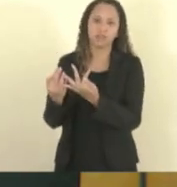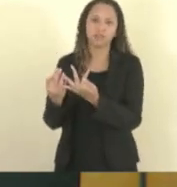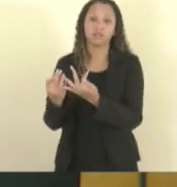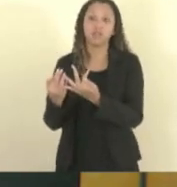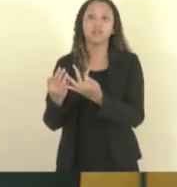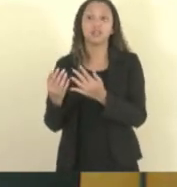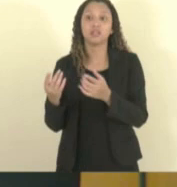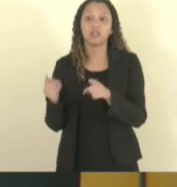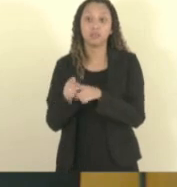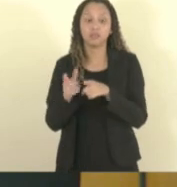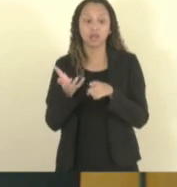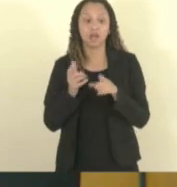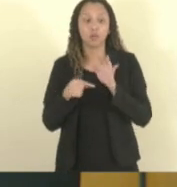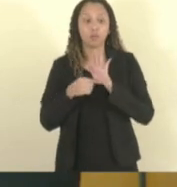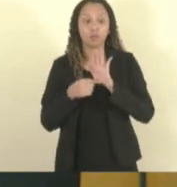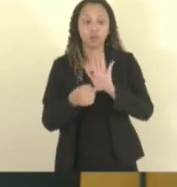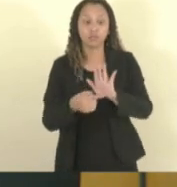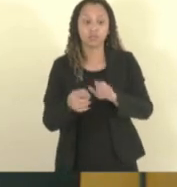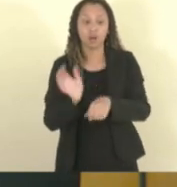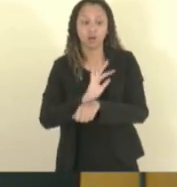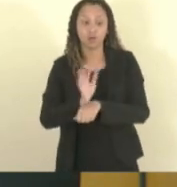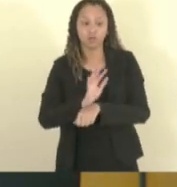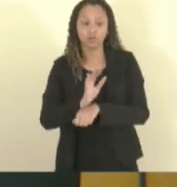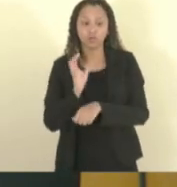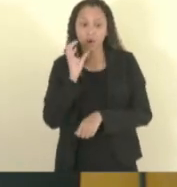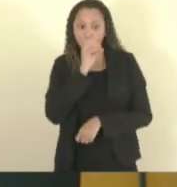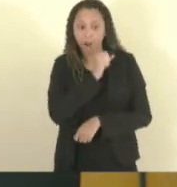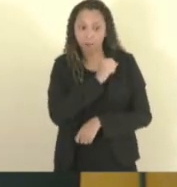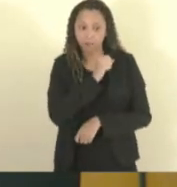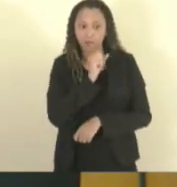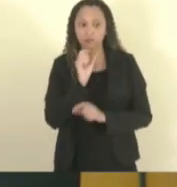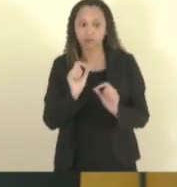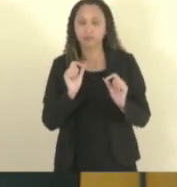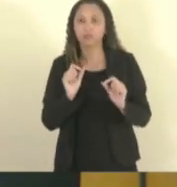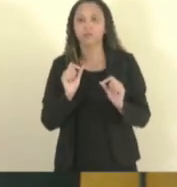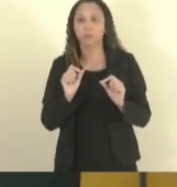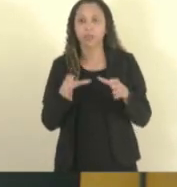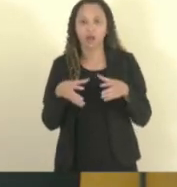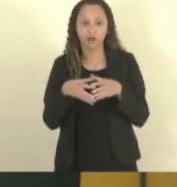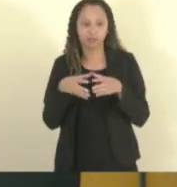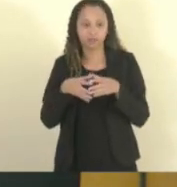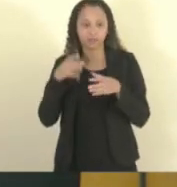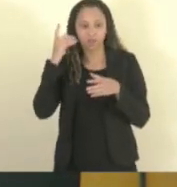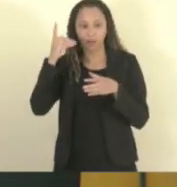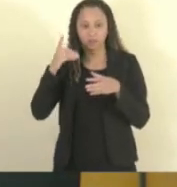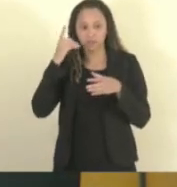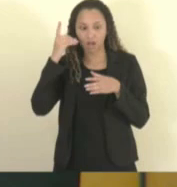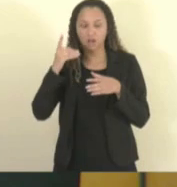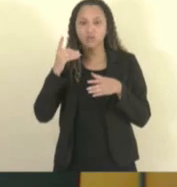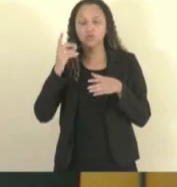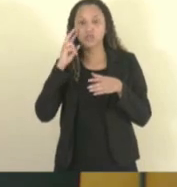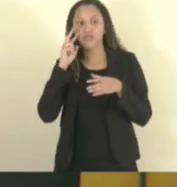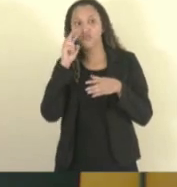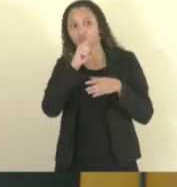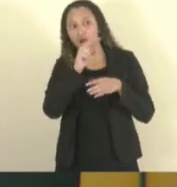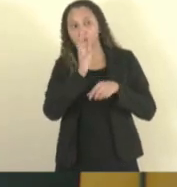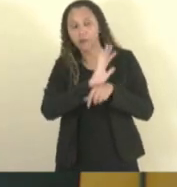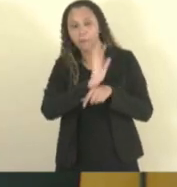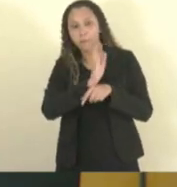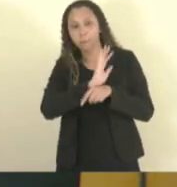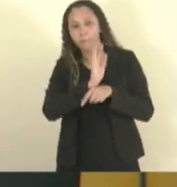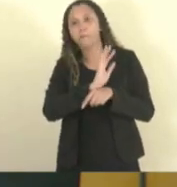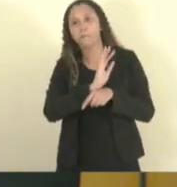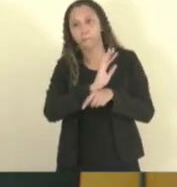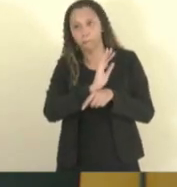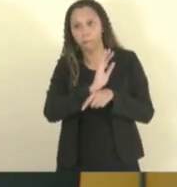passar um vídeo aqui, dois minutinhos rapidinho, deputado Fabrício, para os membros da comissão, tanto V. Exª, quanto o deputado